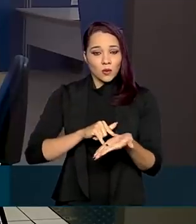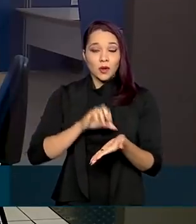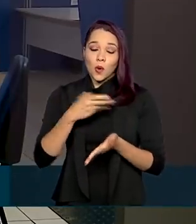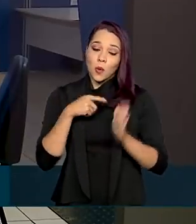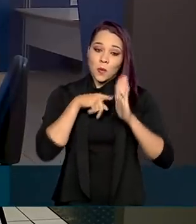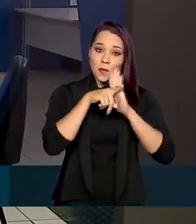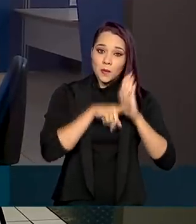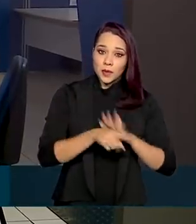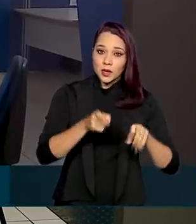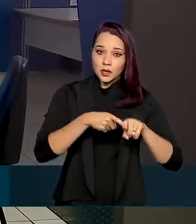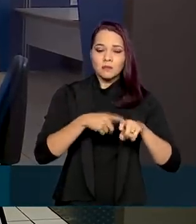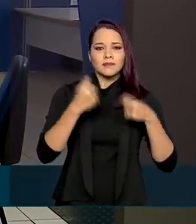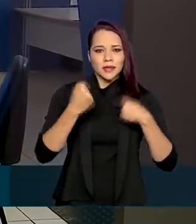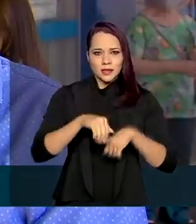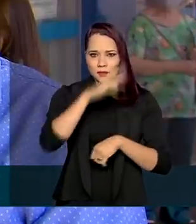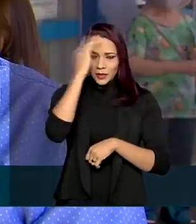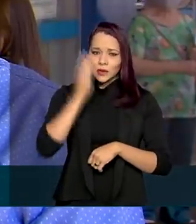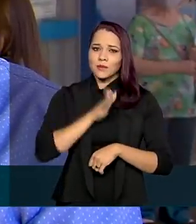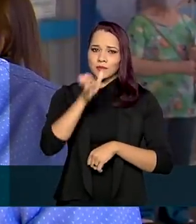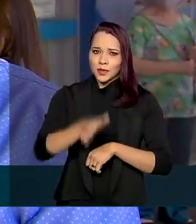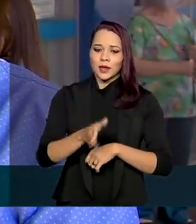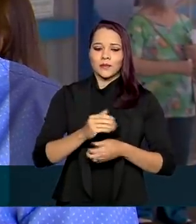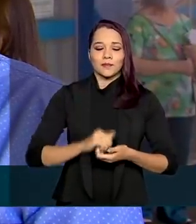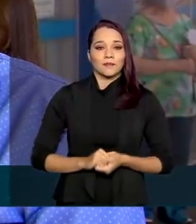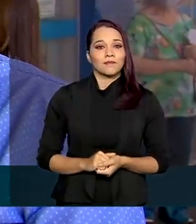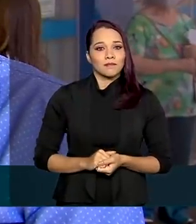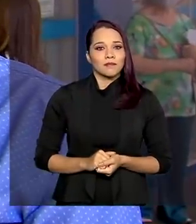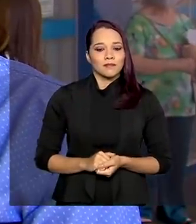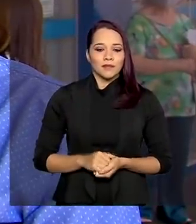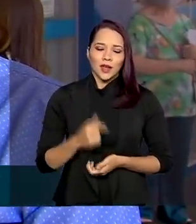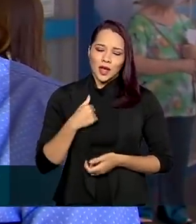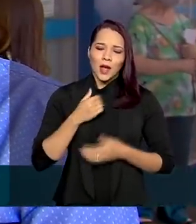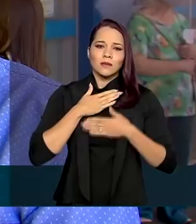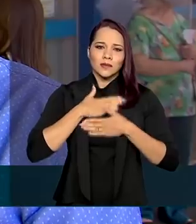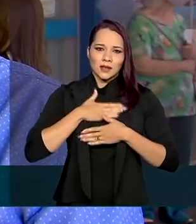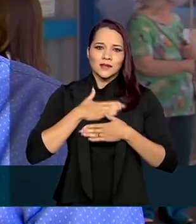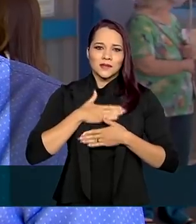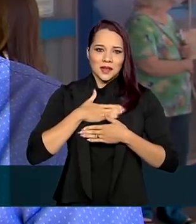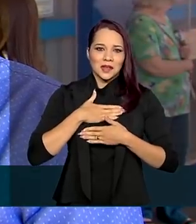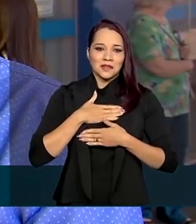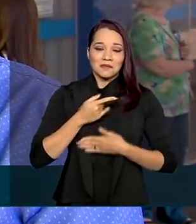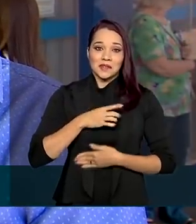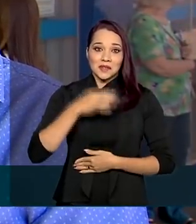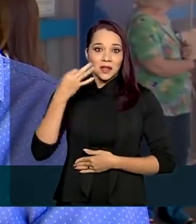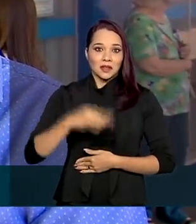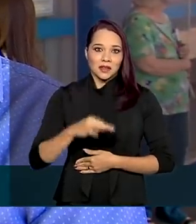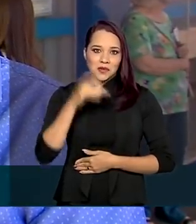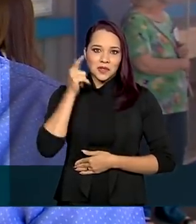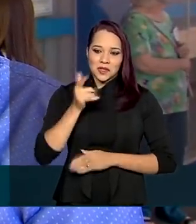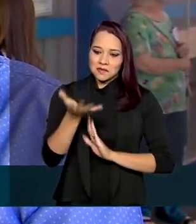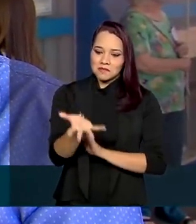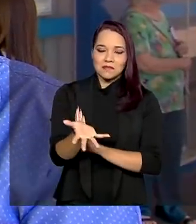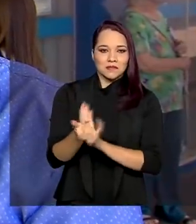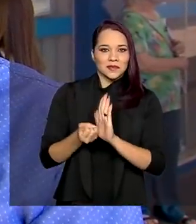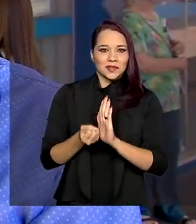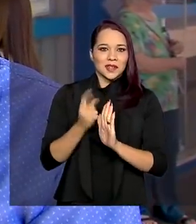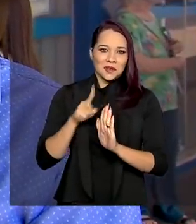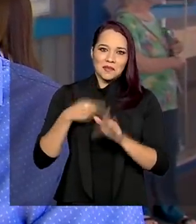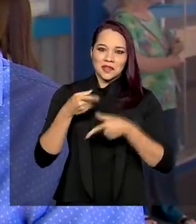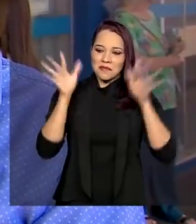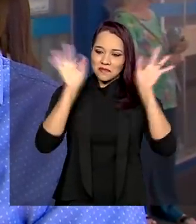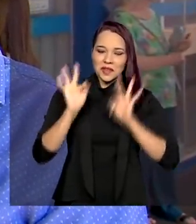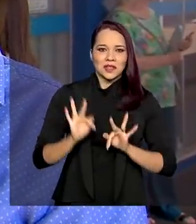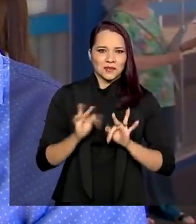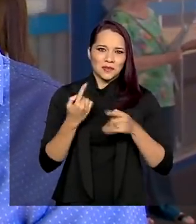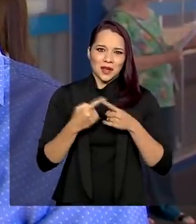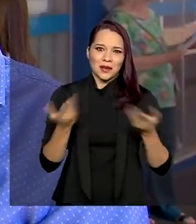é que exigem a presença do segurado. Sair satisfeito e com certeza ganhar o benefício de ficar recebendo e ficar feliz, porque